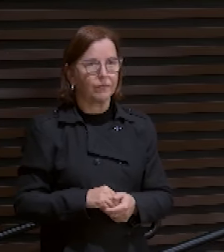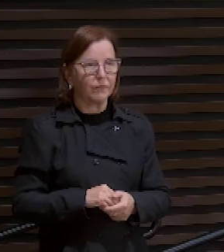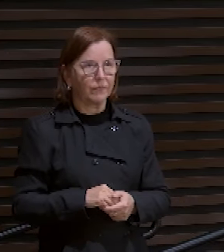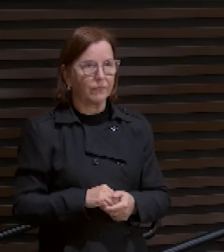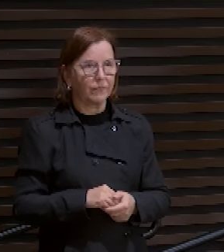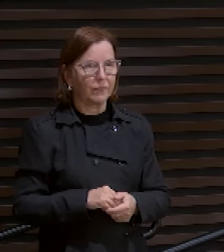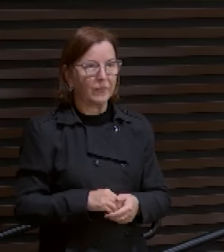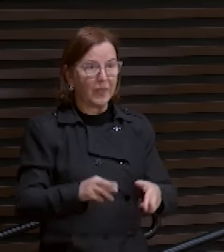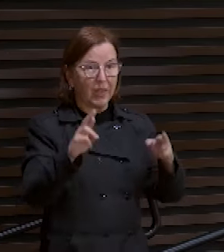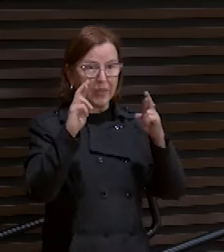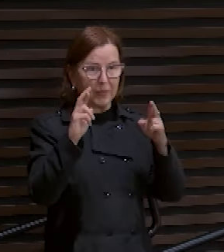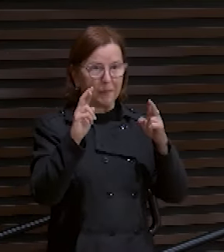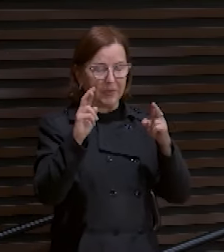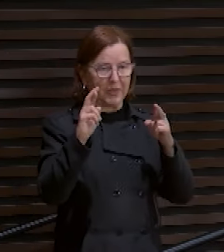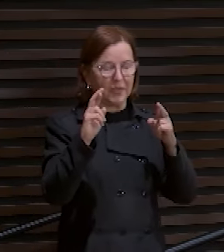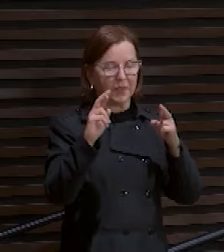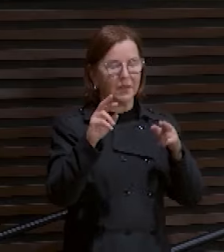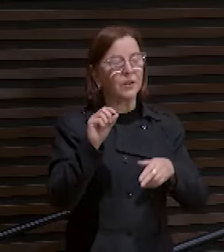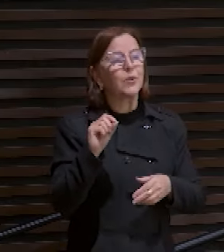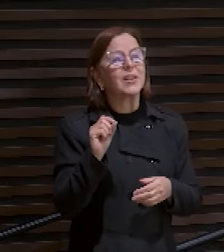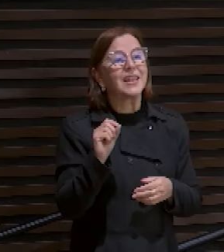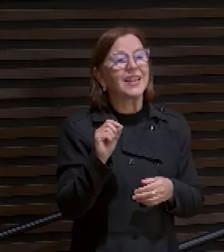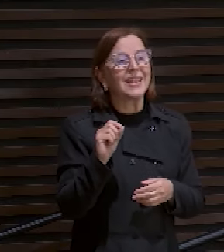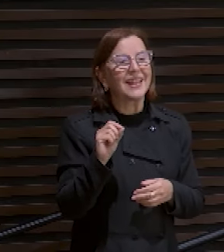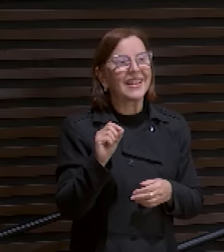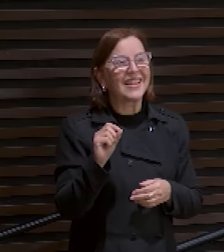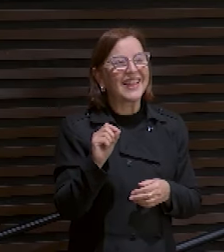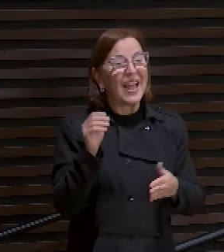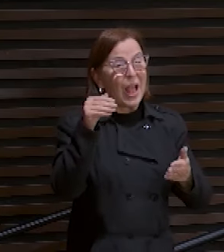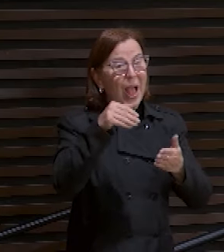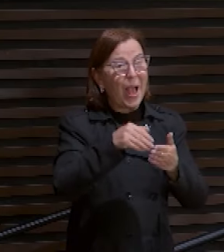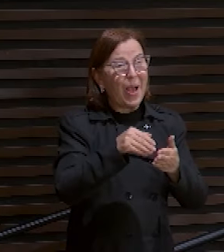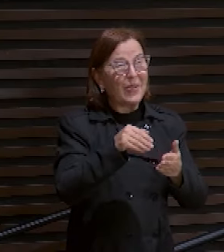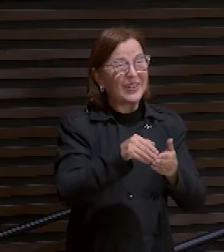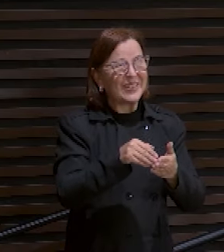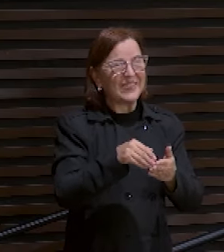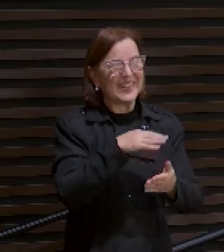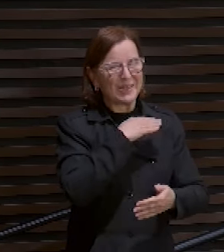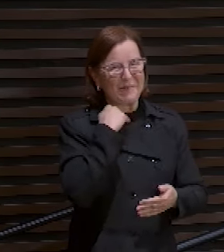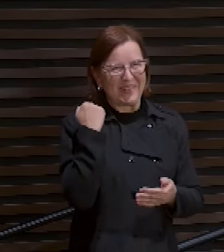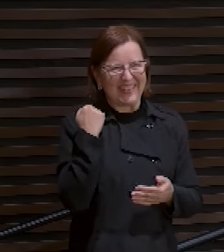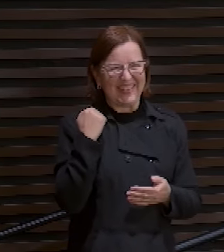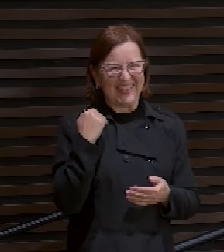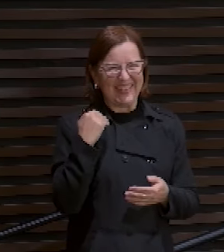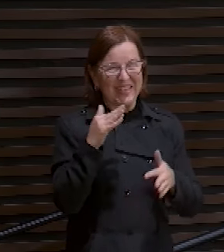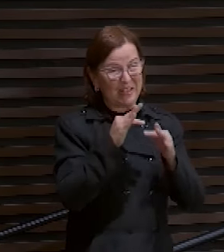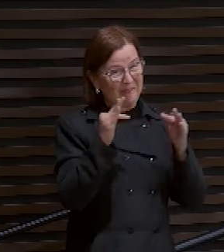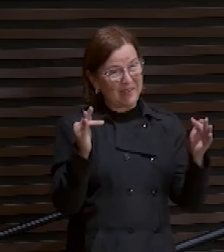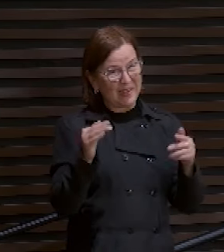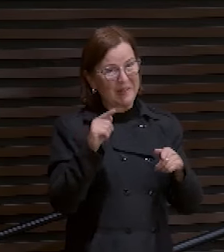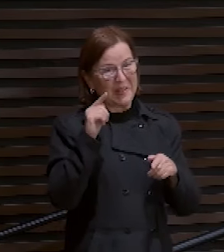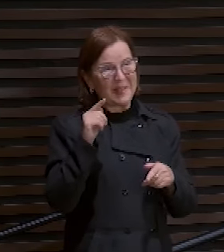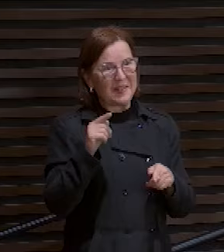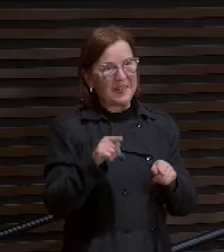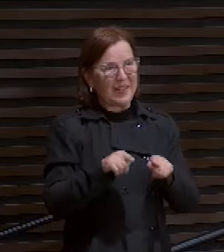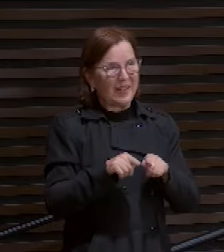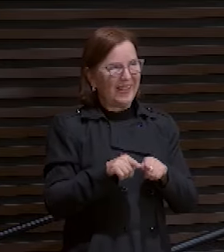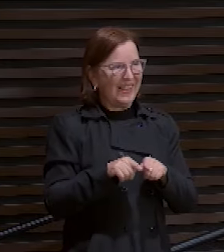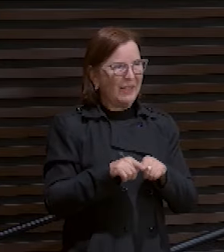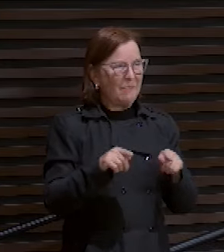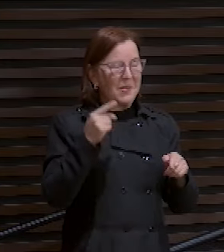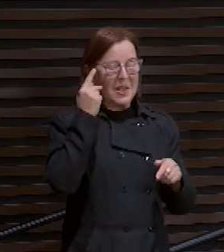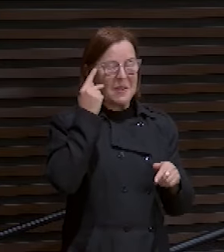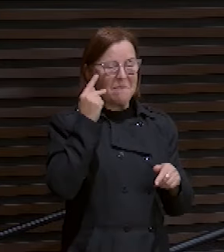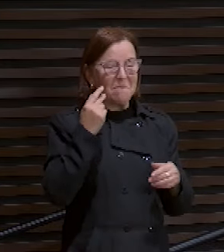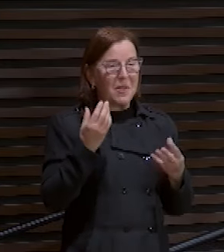A esperança dizem que é o quê? A última. Mas para muita gente já morreu faz tempo,